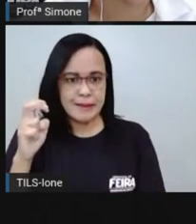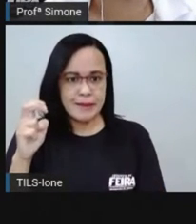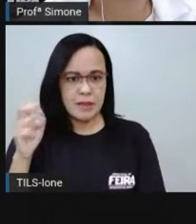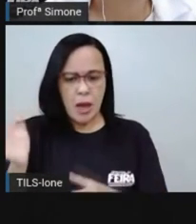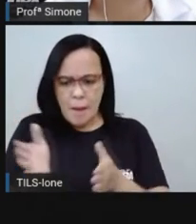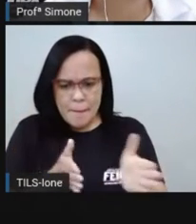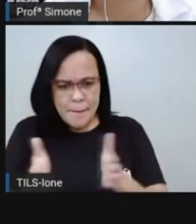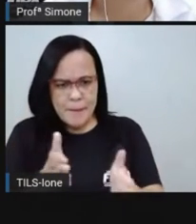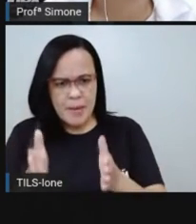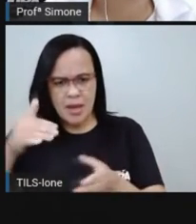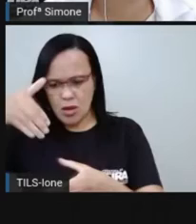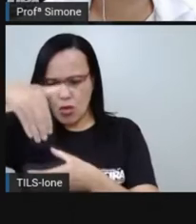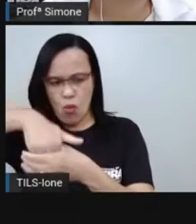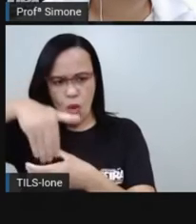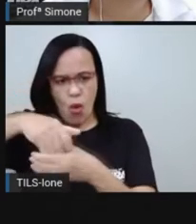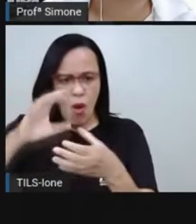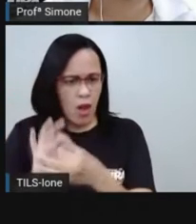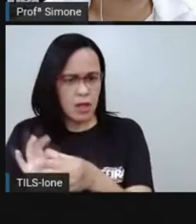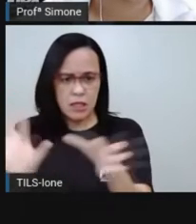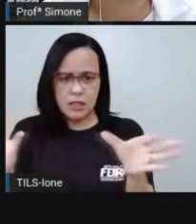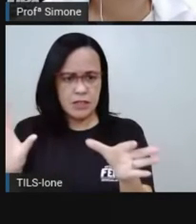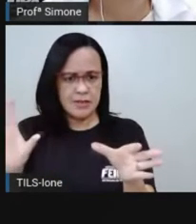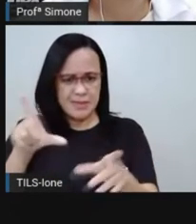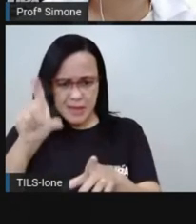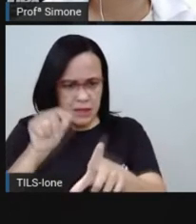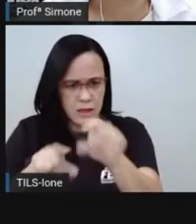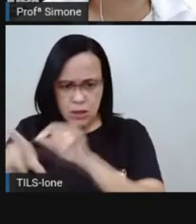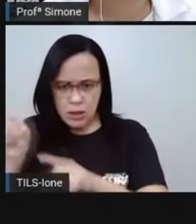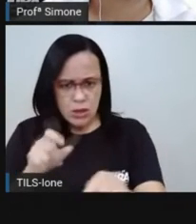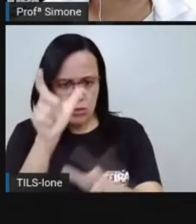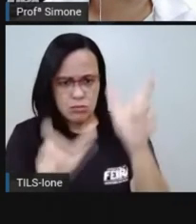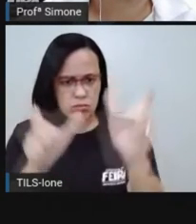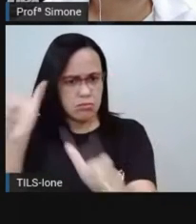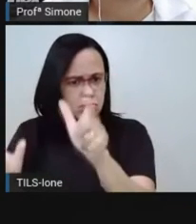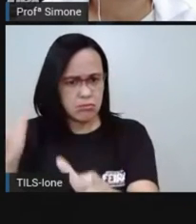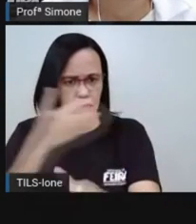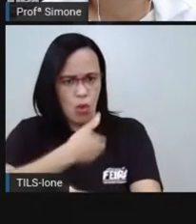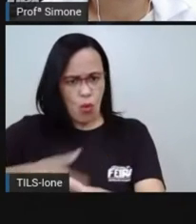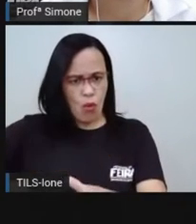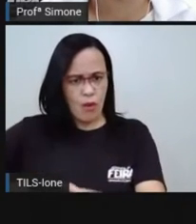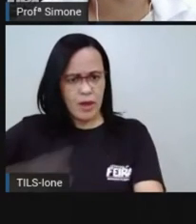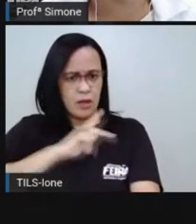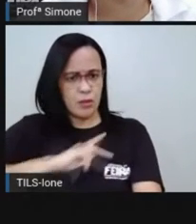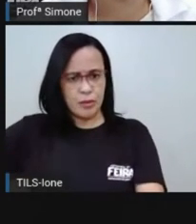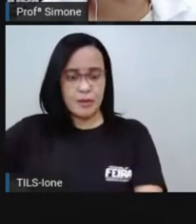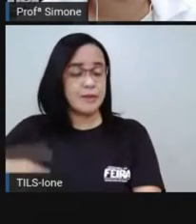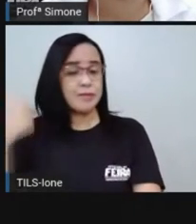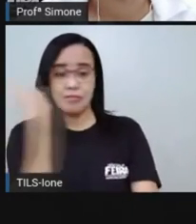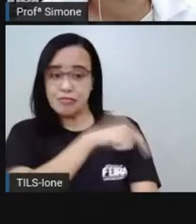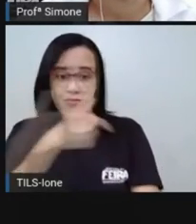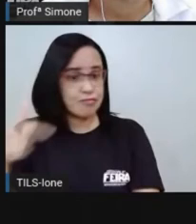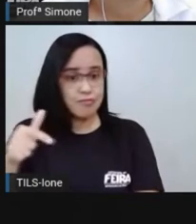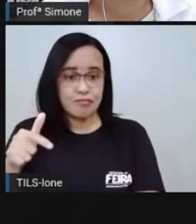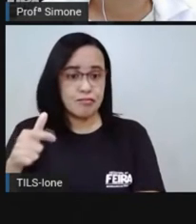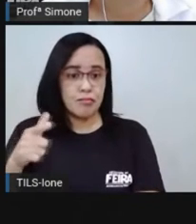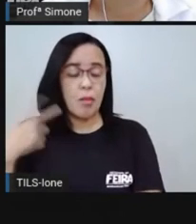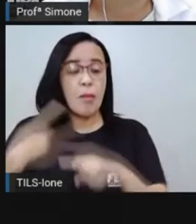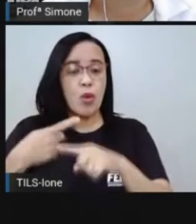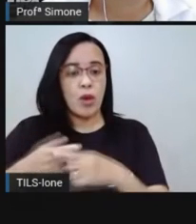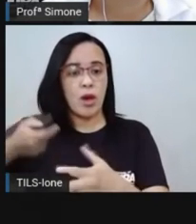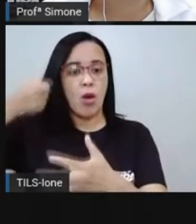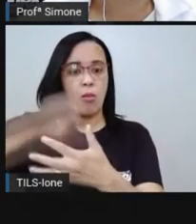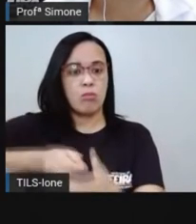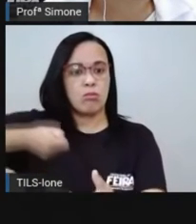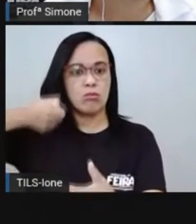O povo brasileiro não podia escolher os seus representantes. Como uma ditadura, aqui foi